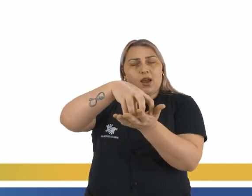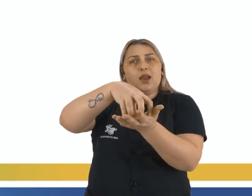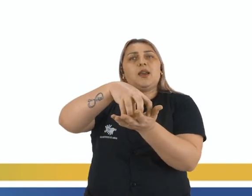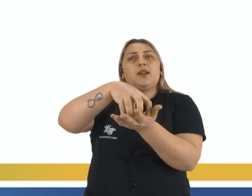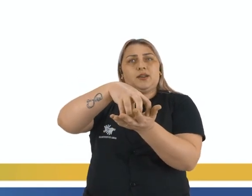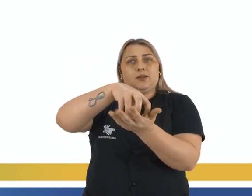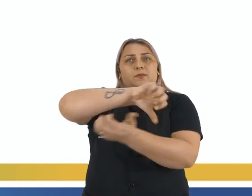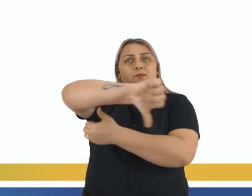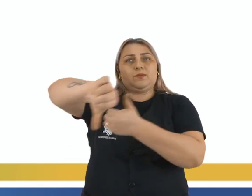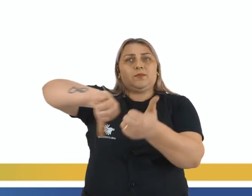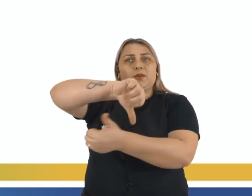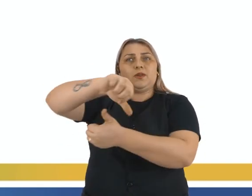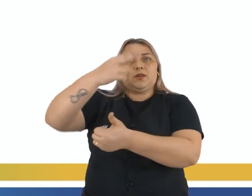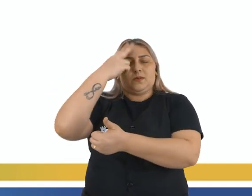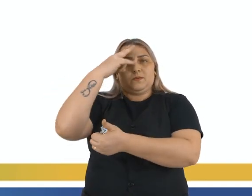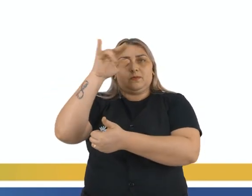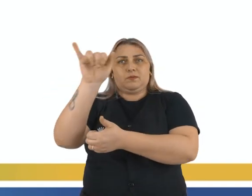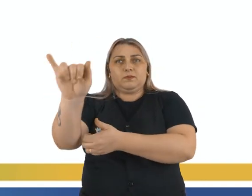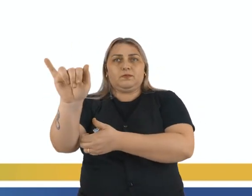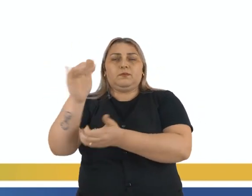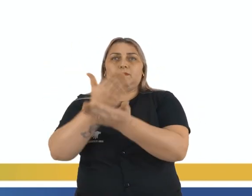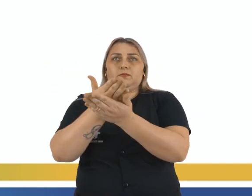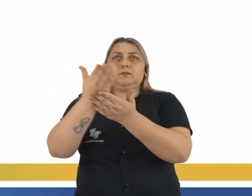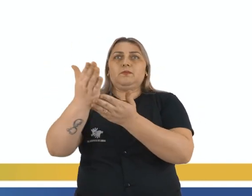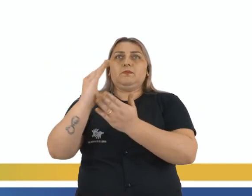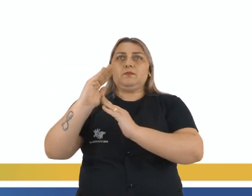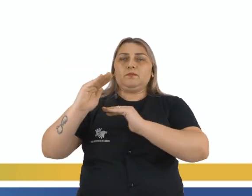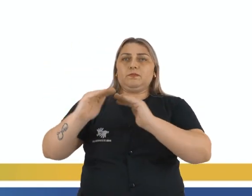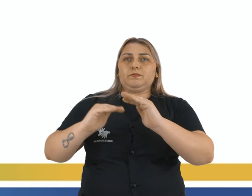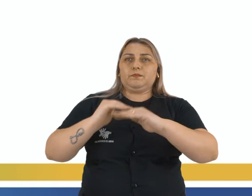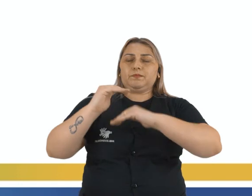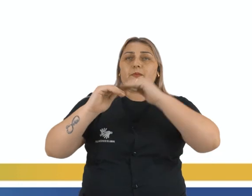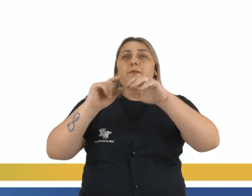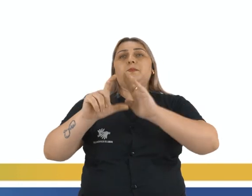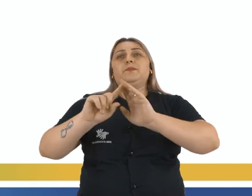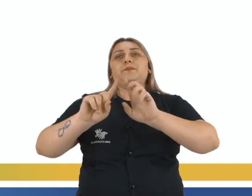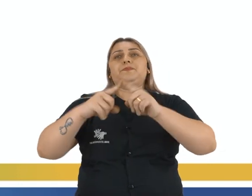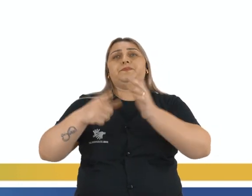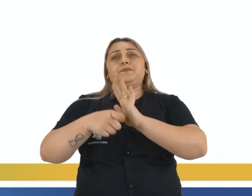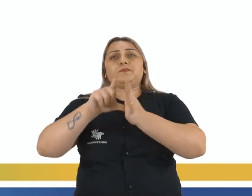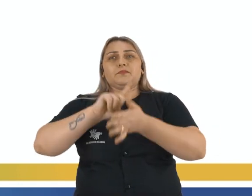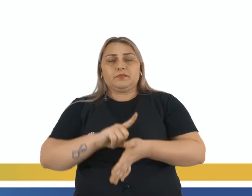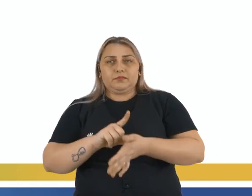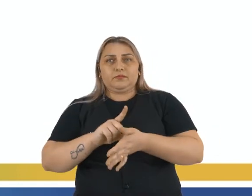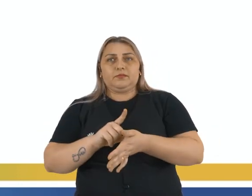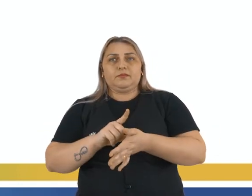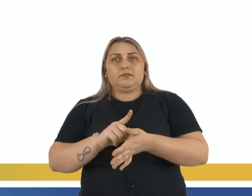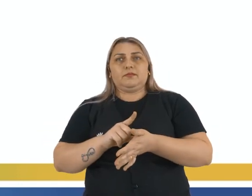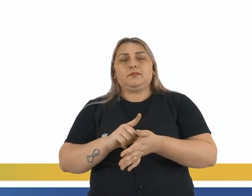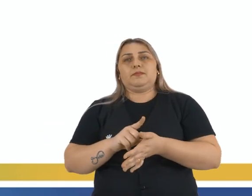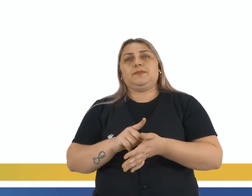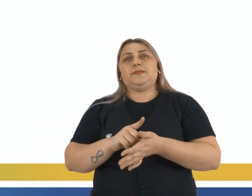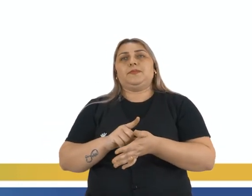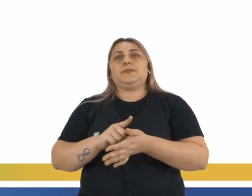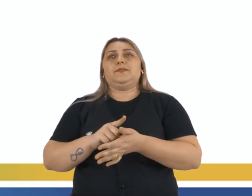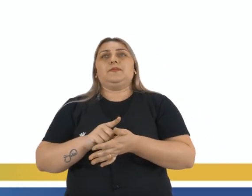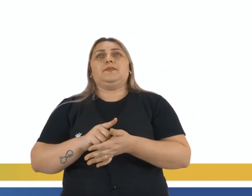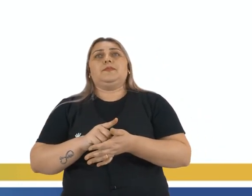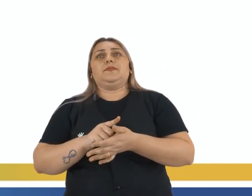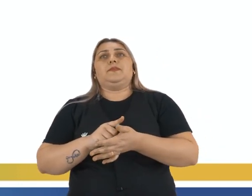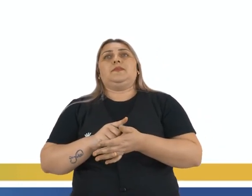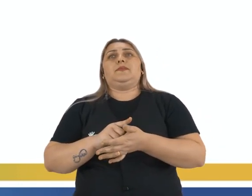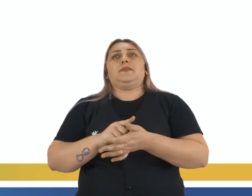tornaria o Haiti, né, a partir desse processo. Mas antes, inclusive, de ser, né, São